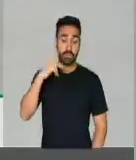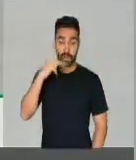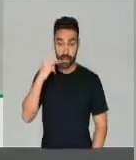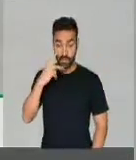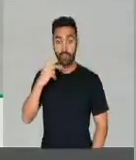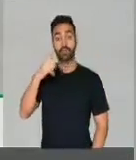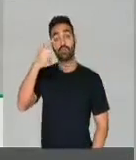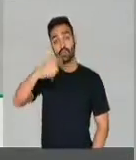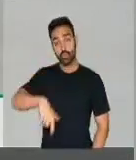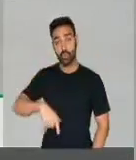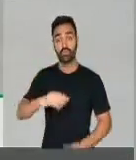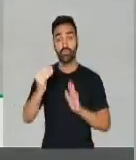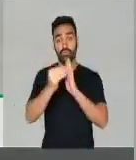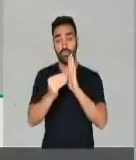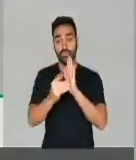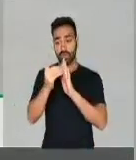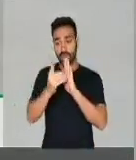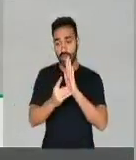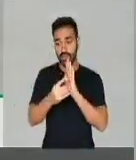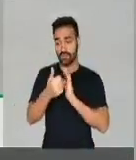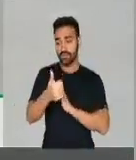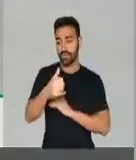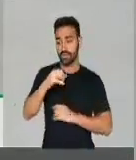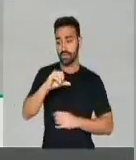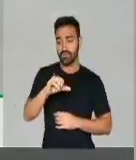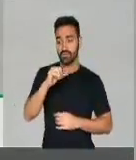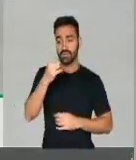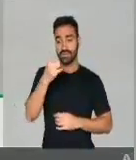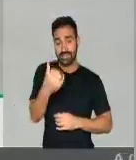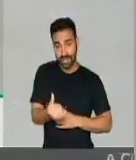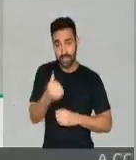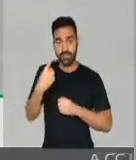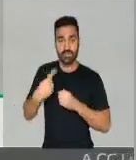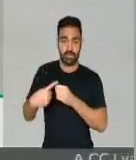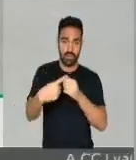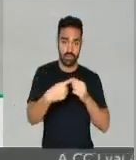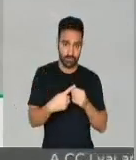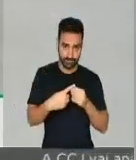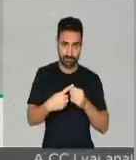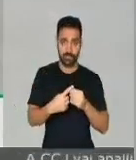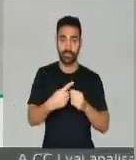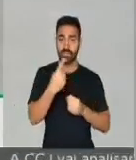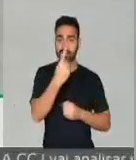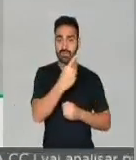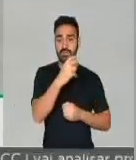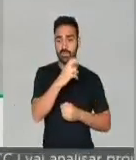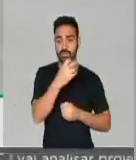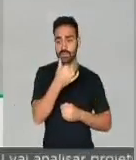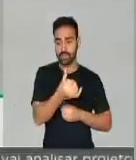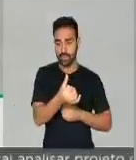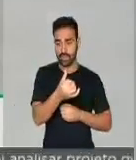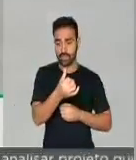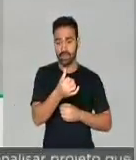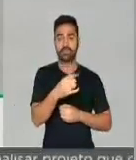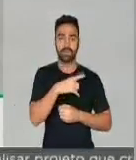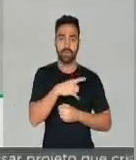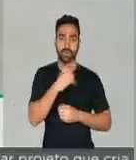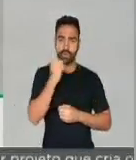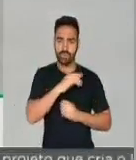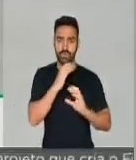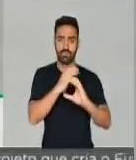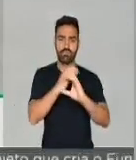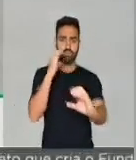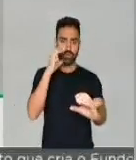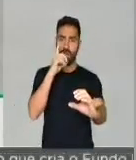decreto de emergência de 196 cidades. 156 estão sendo beneficiadas pela